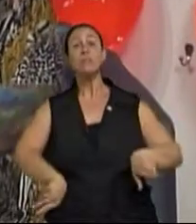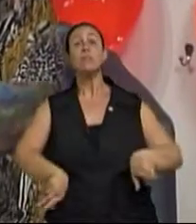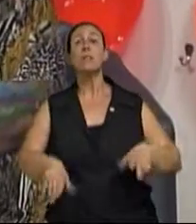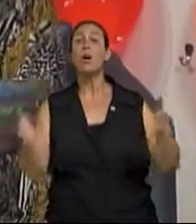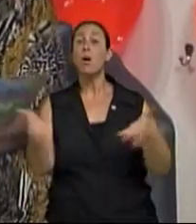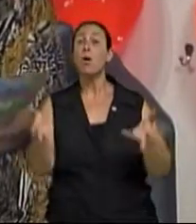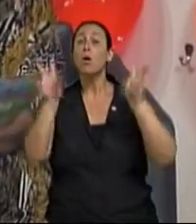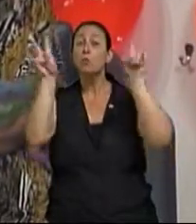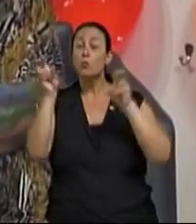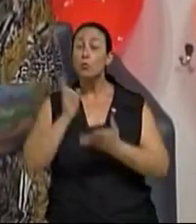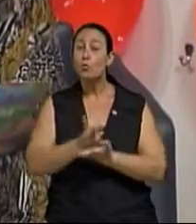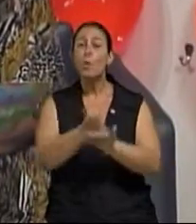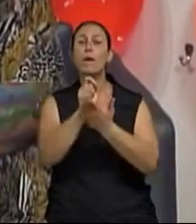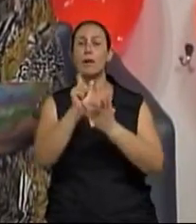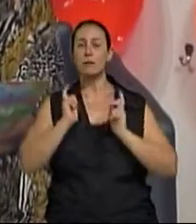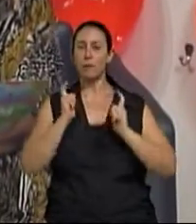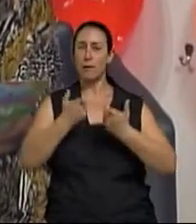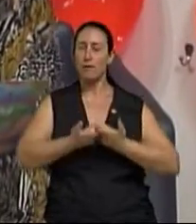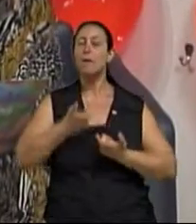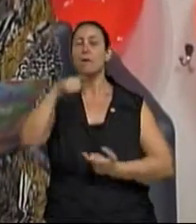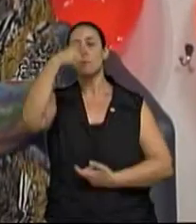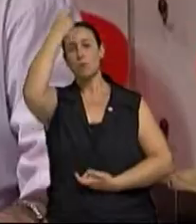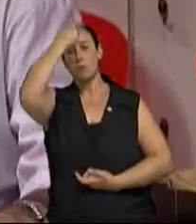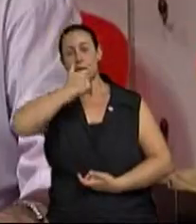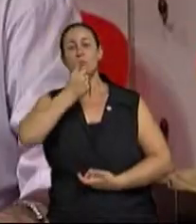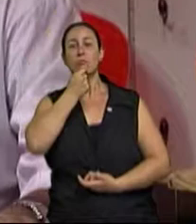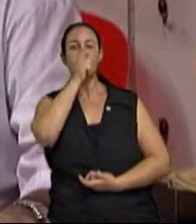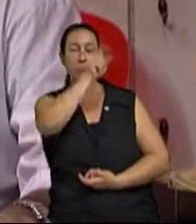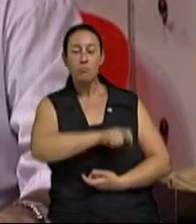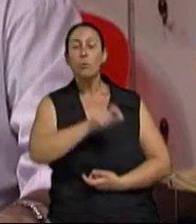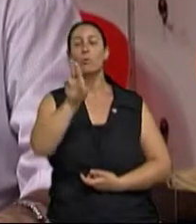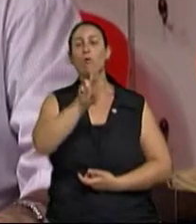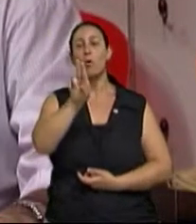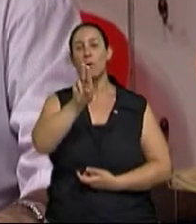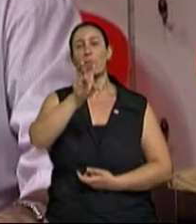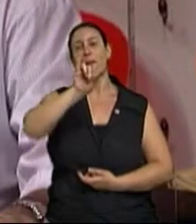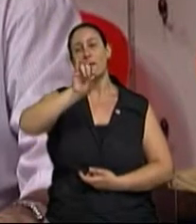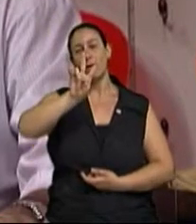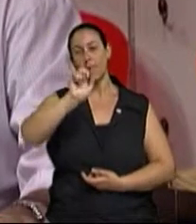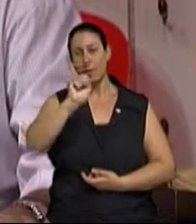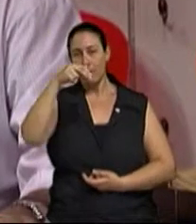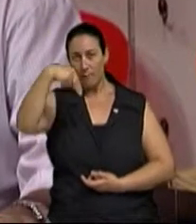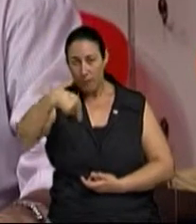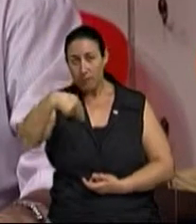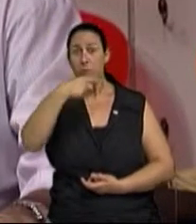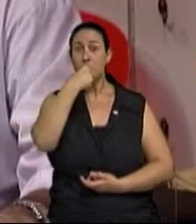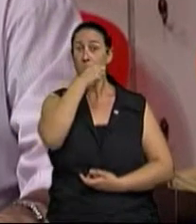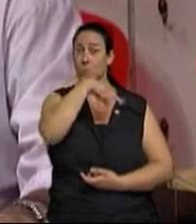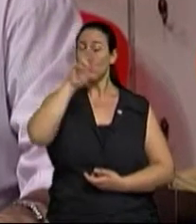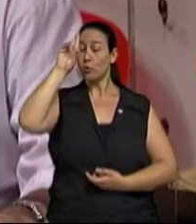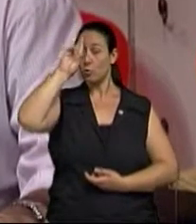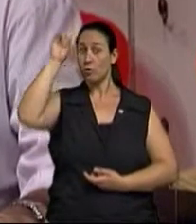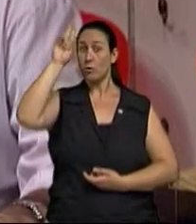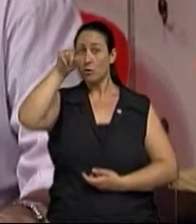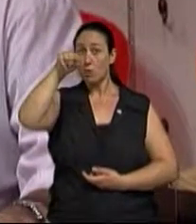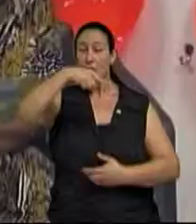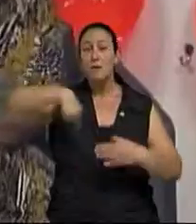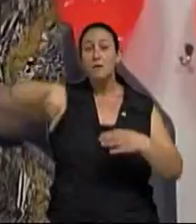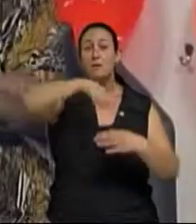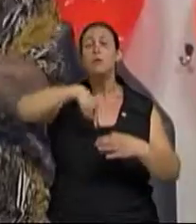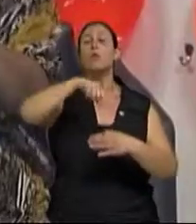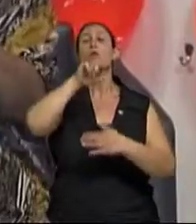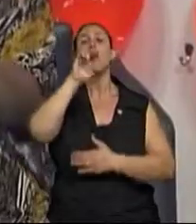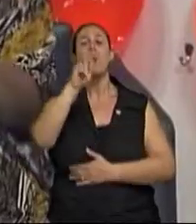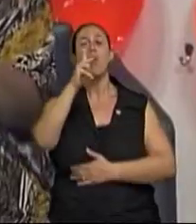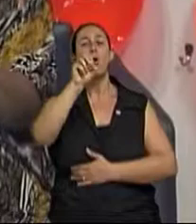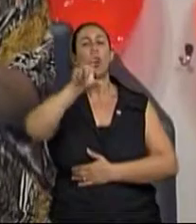sexualidade e espiritualidade com psicólogo e terapeuta holístico Ivan Pinto, diretor do Centro Holístico e DERA,